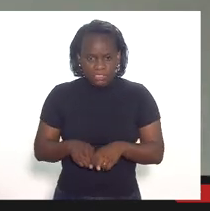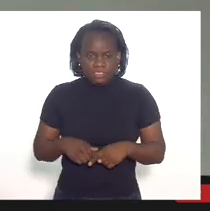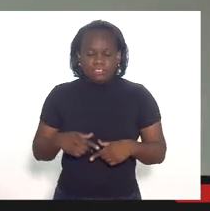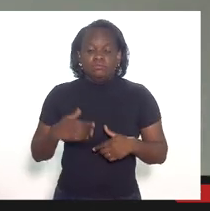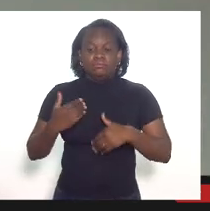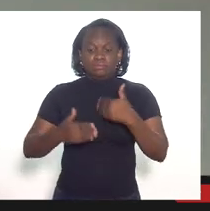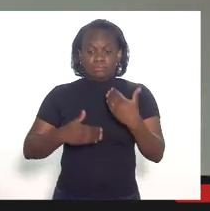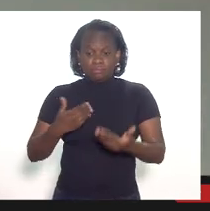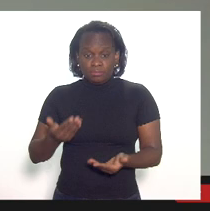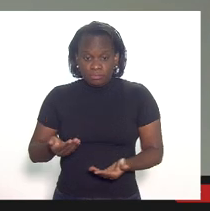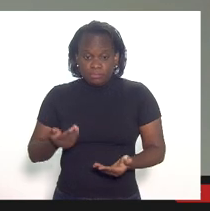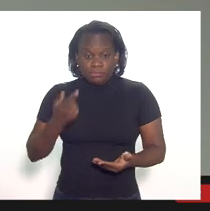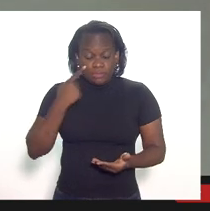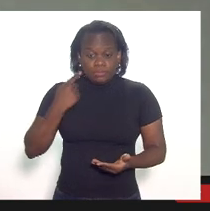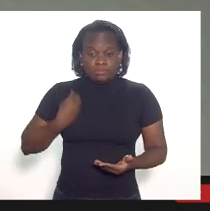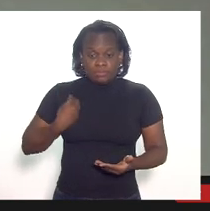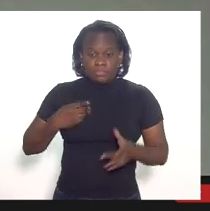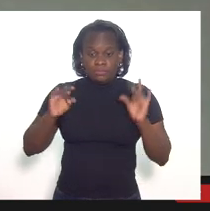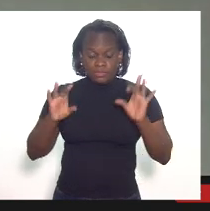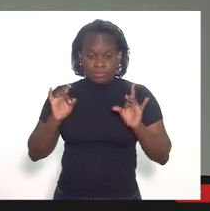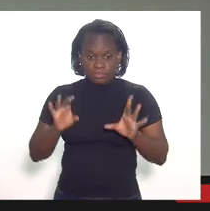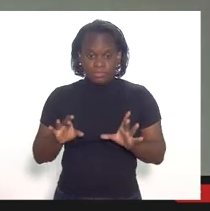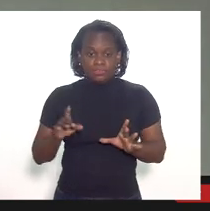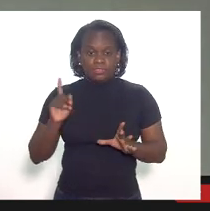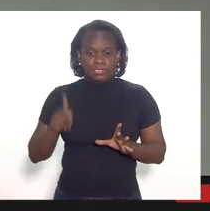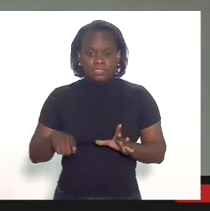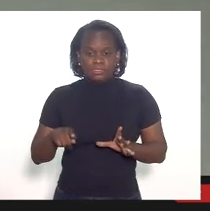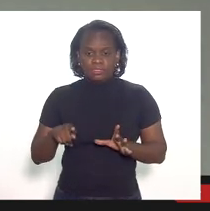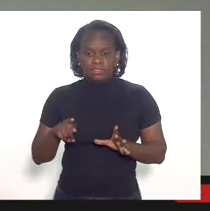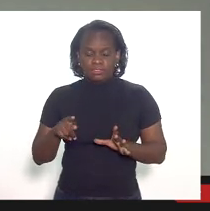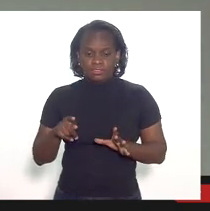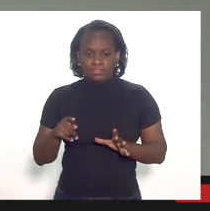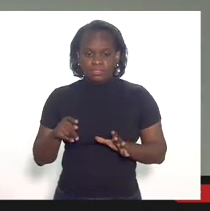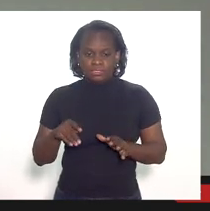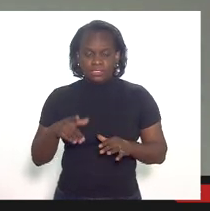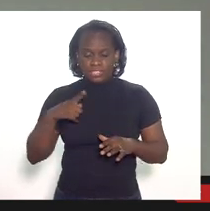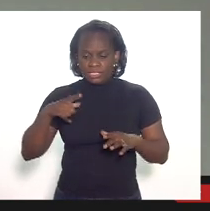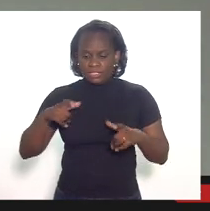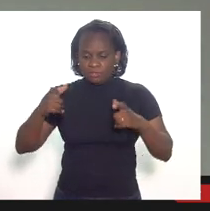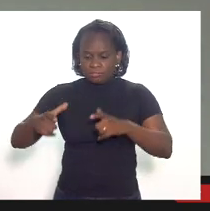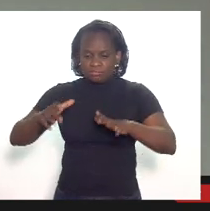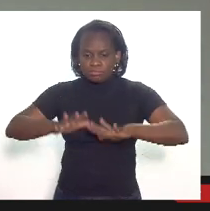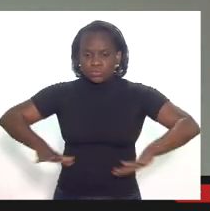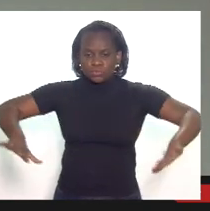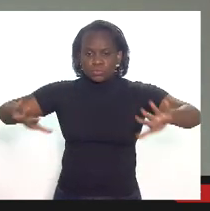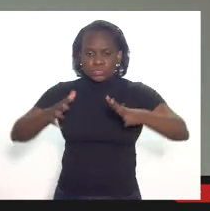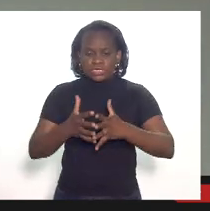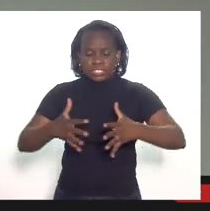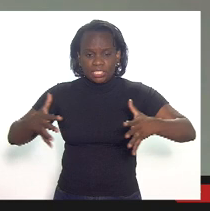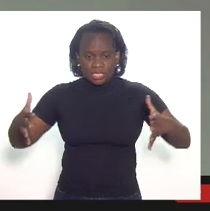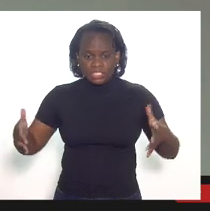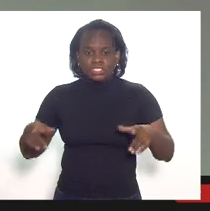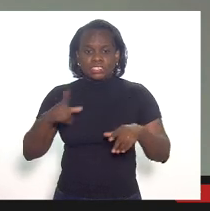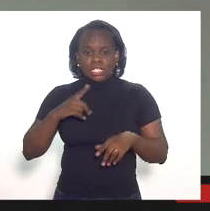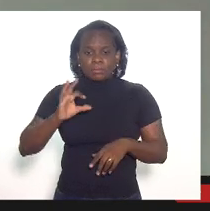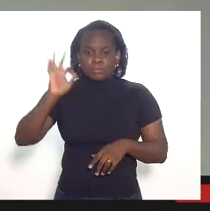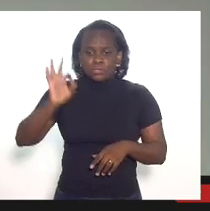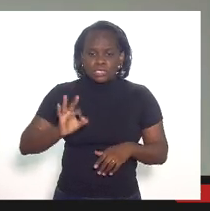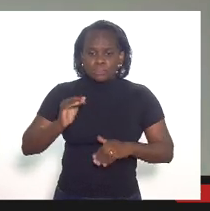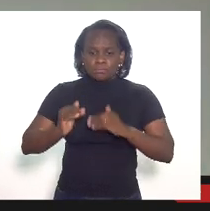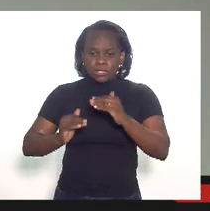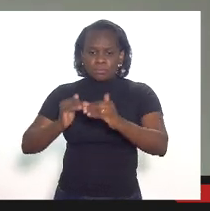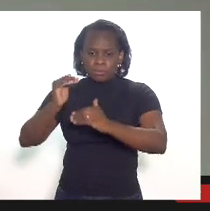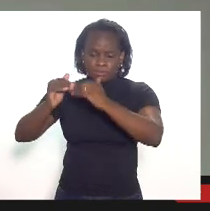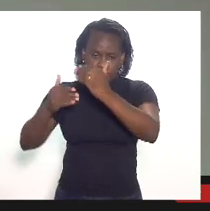medida em que a participação especial é voltada para grandes campos e tem alíquotas progressivas.